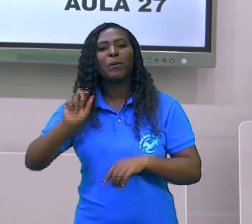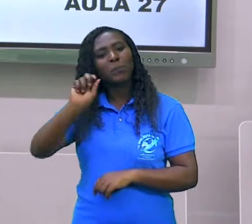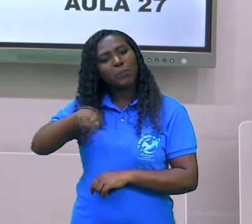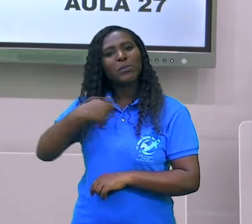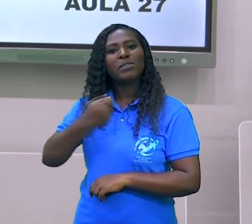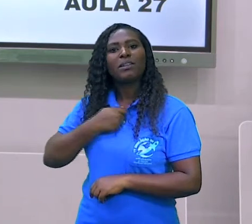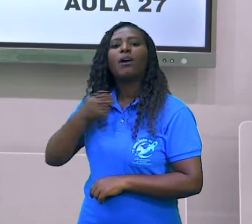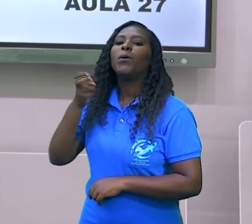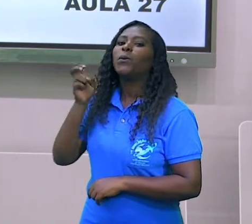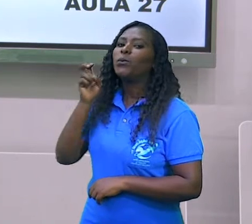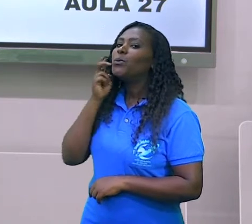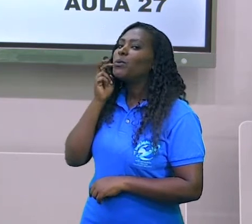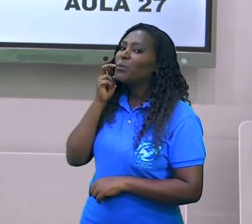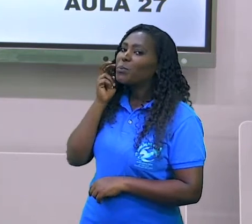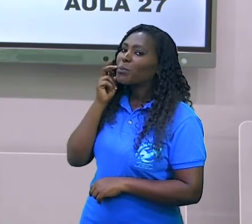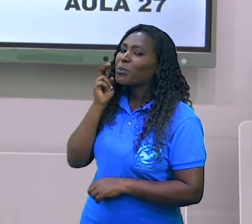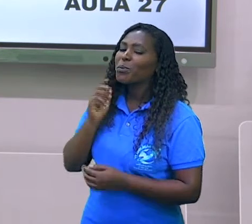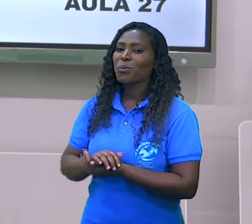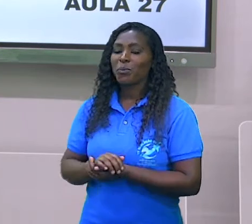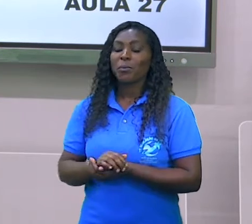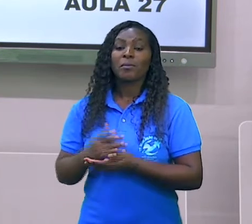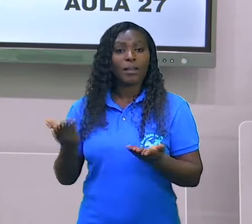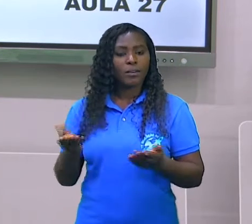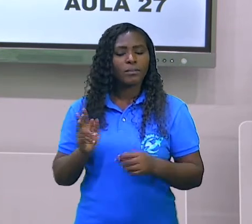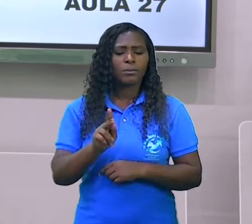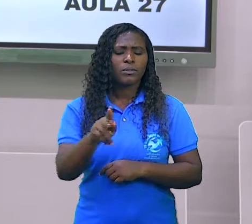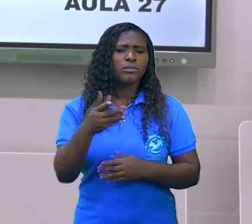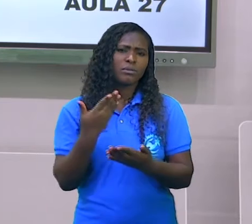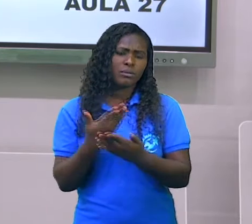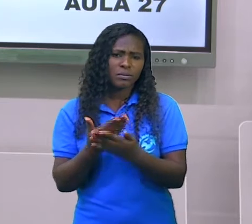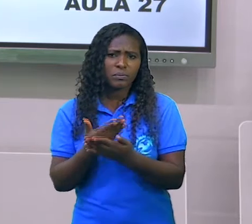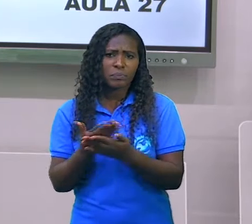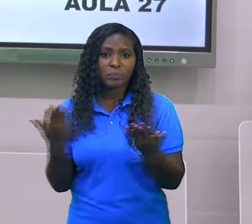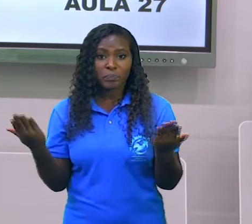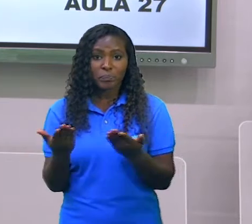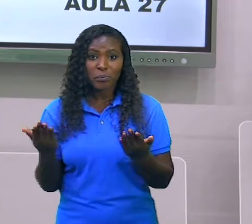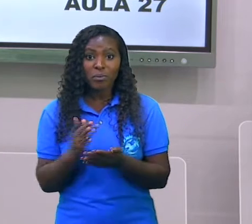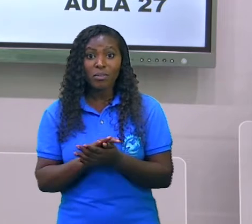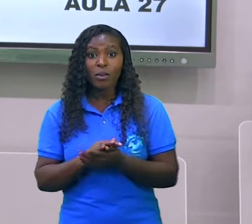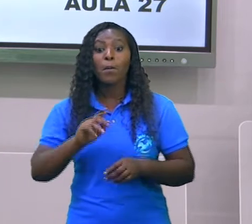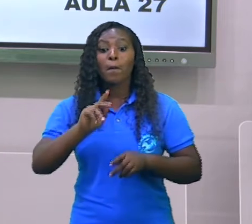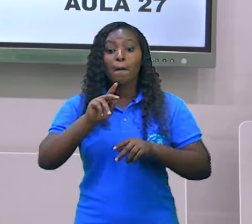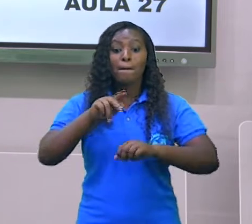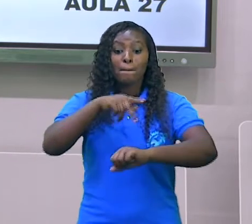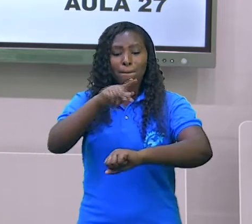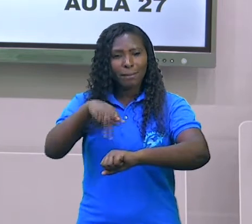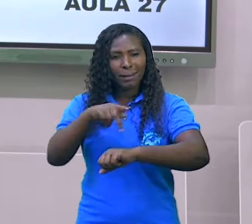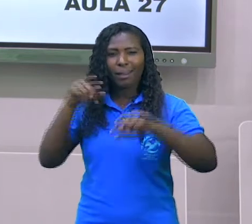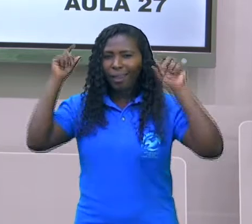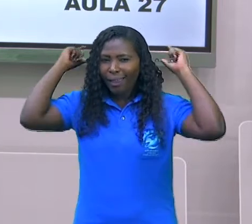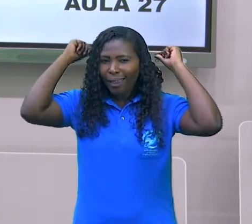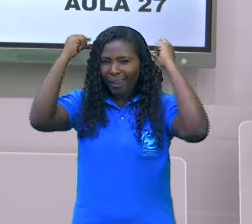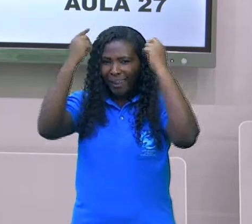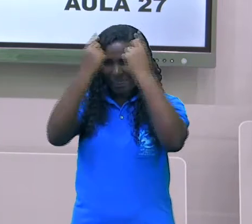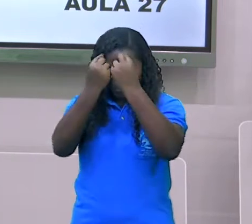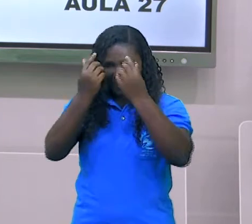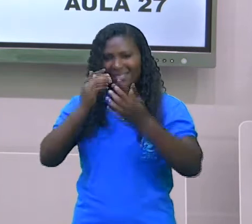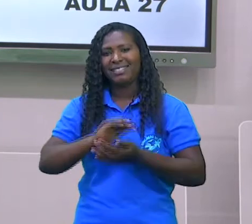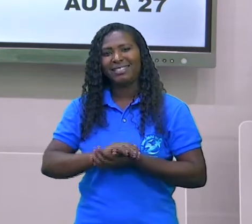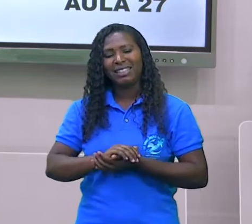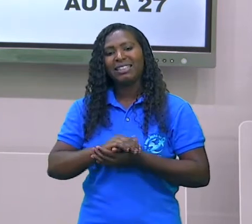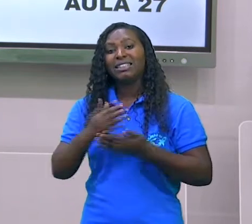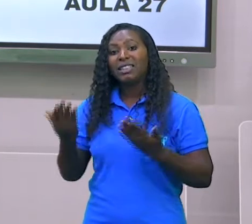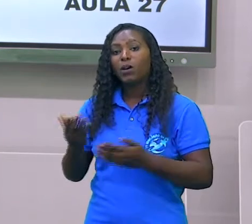Vamos dar continuidade à nossa aula sobre a Grécia e hoje nós vamos ver